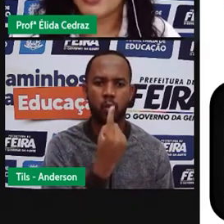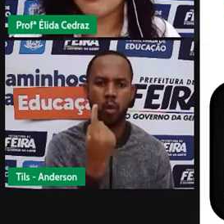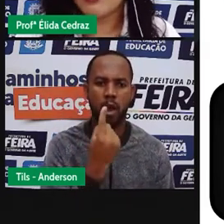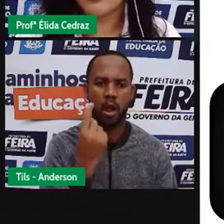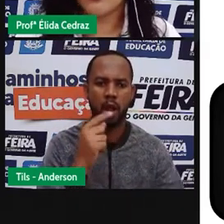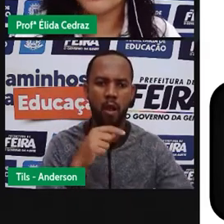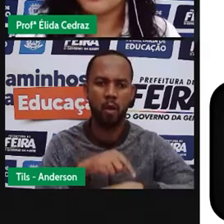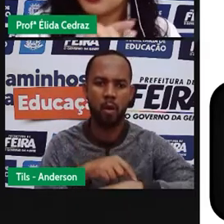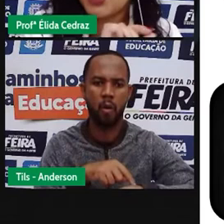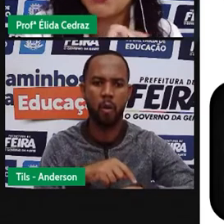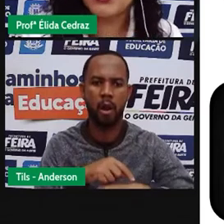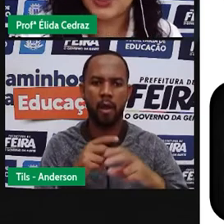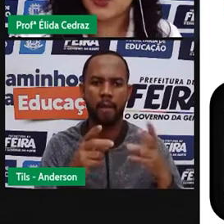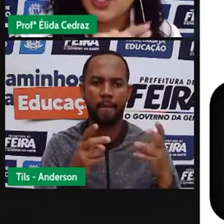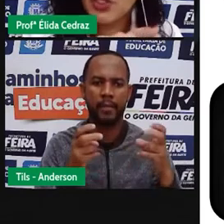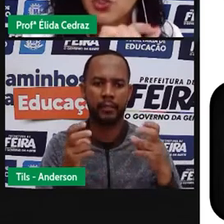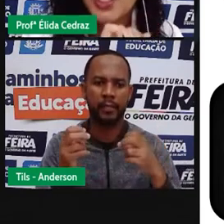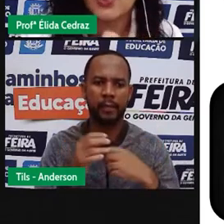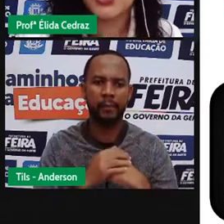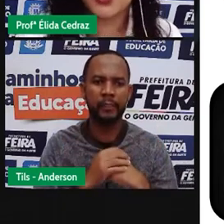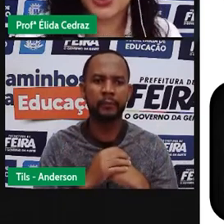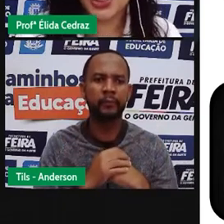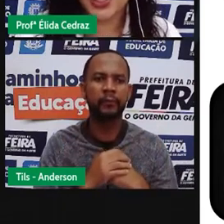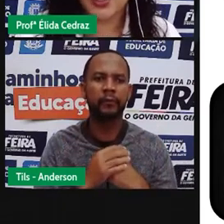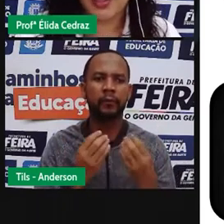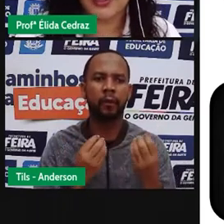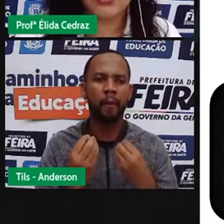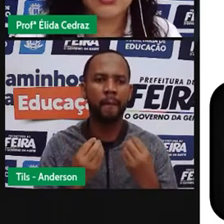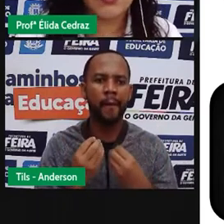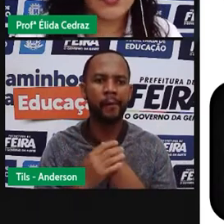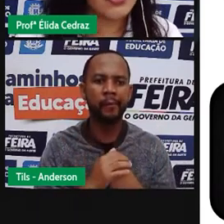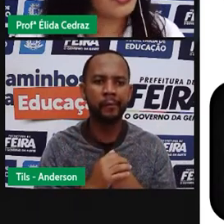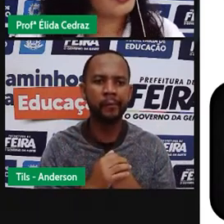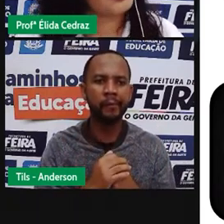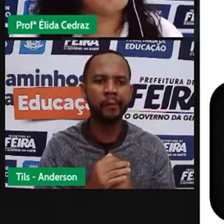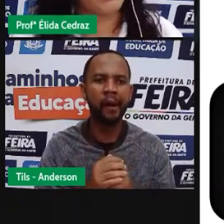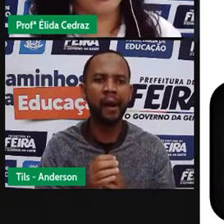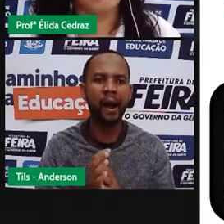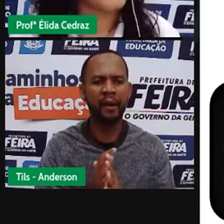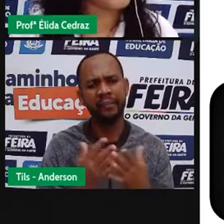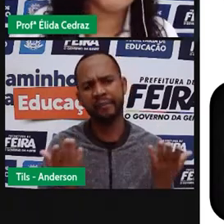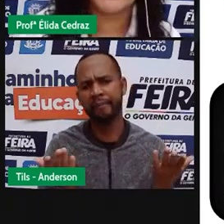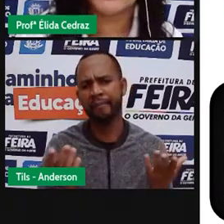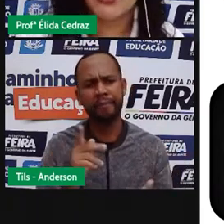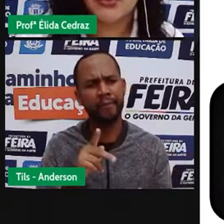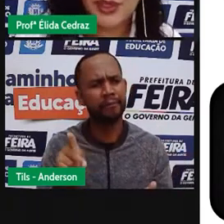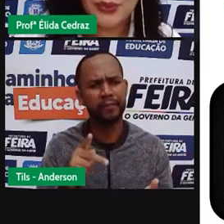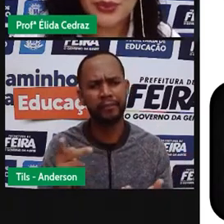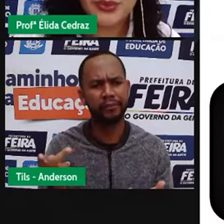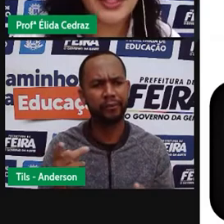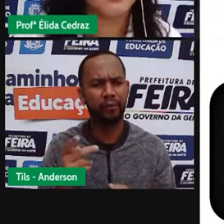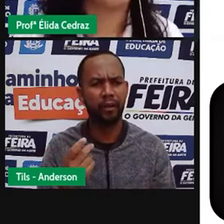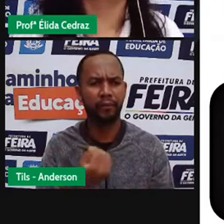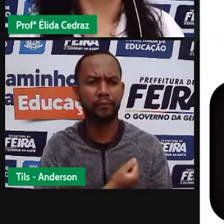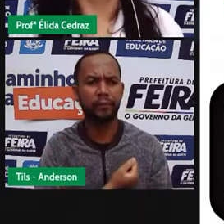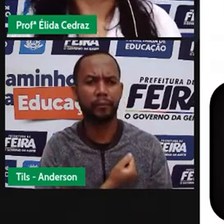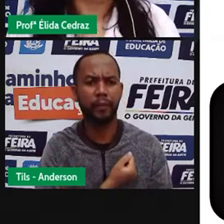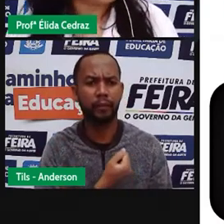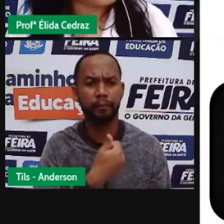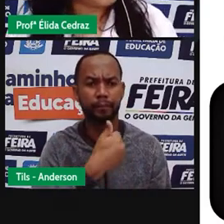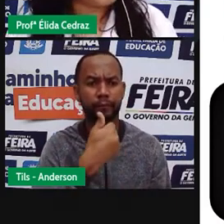Observe o relógio de ponteiro. O relógio analógico que está aí ao lado. Ah, pró, mas só vai até o número 12.